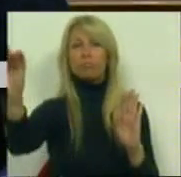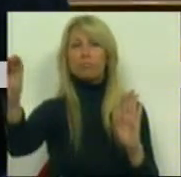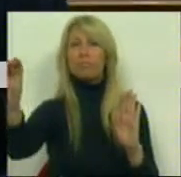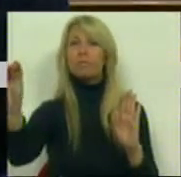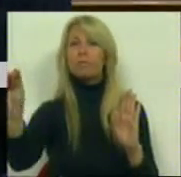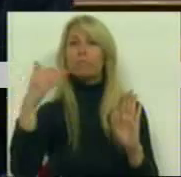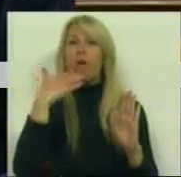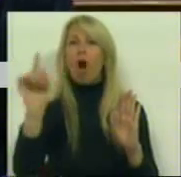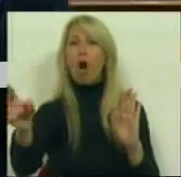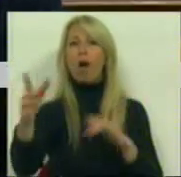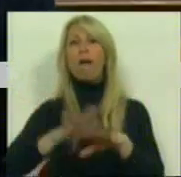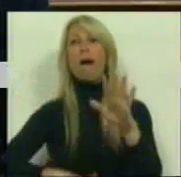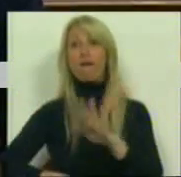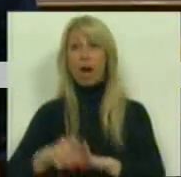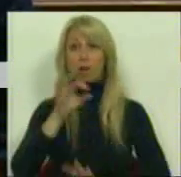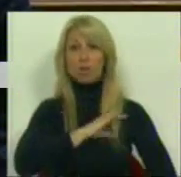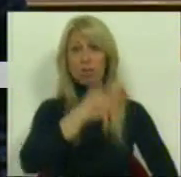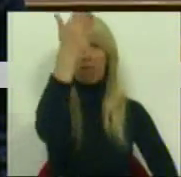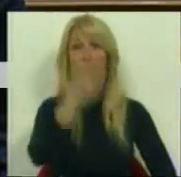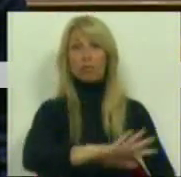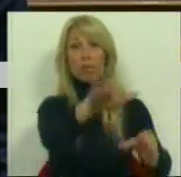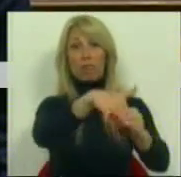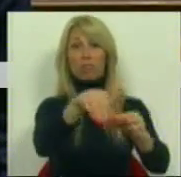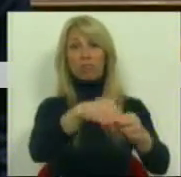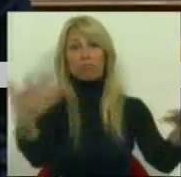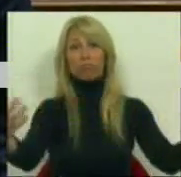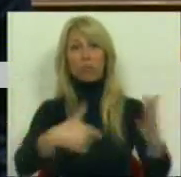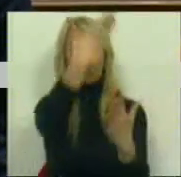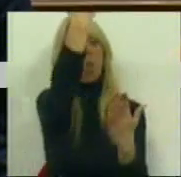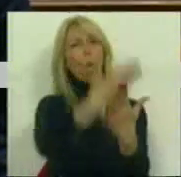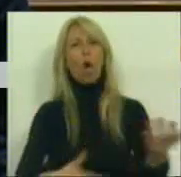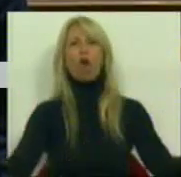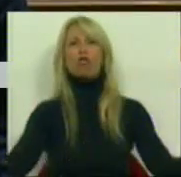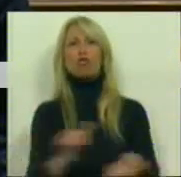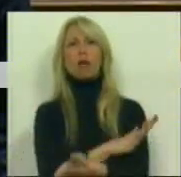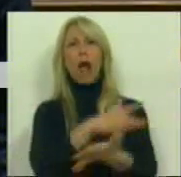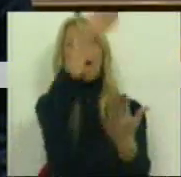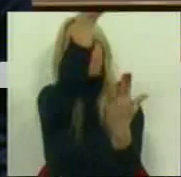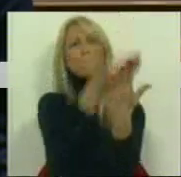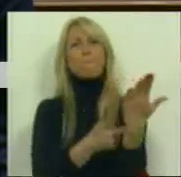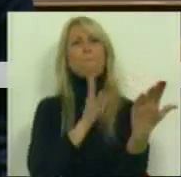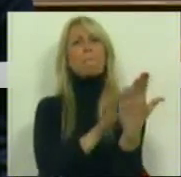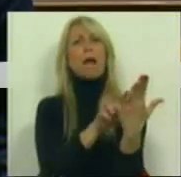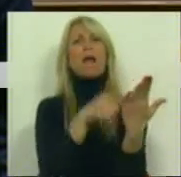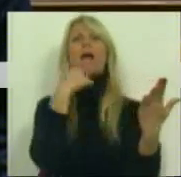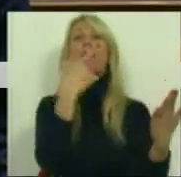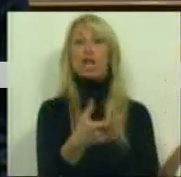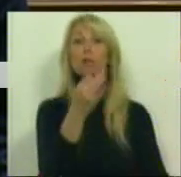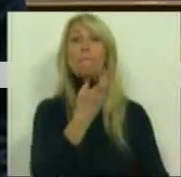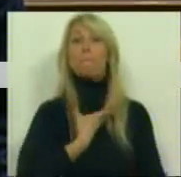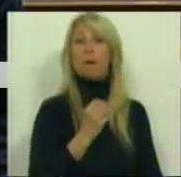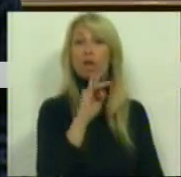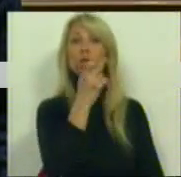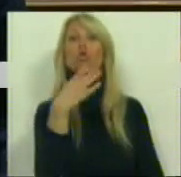é parte ativa, com honras de primeira página. Pedro Mota Soares participou na elaboração